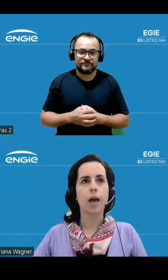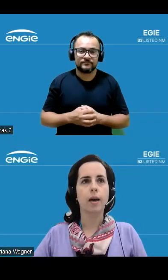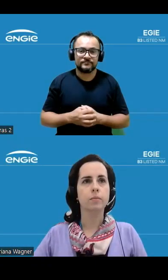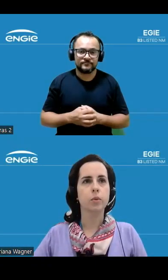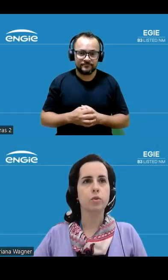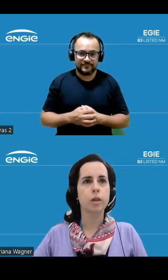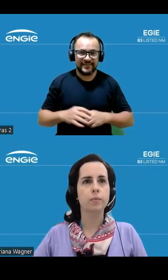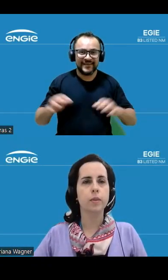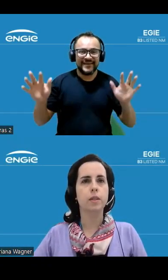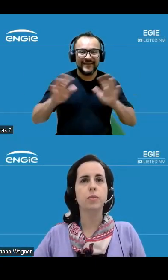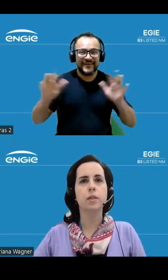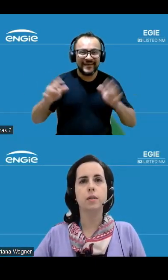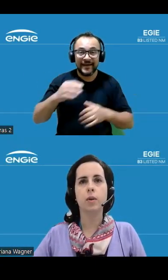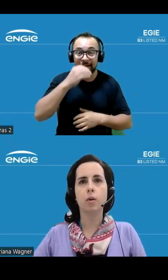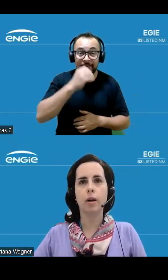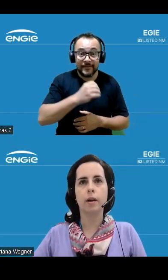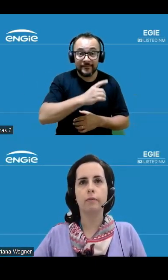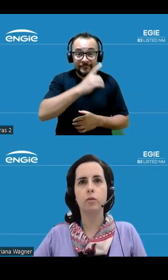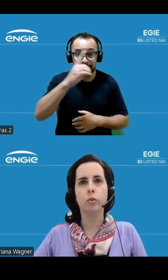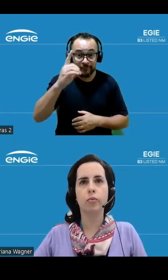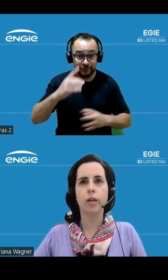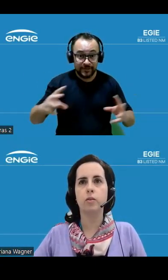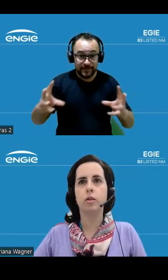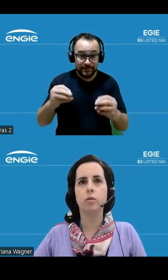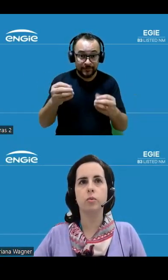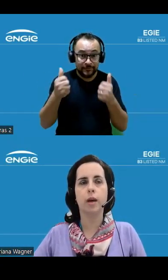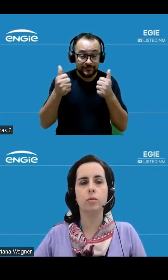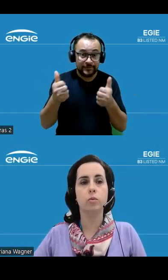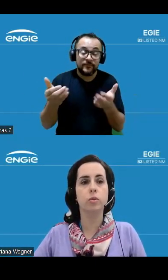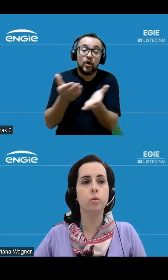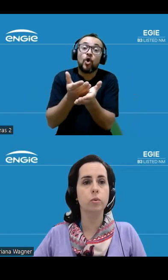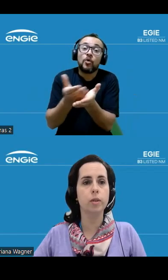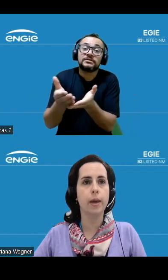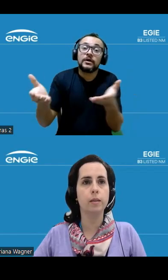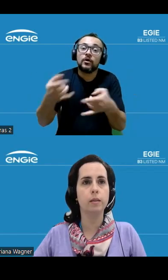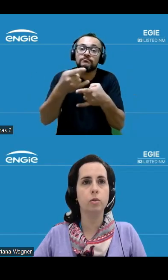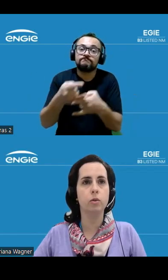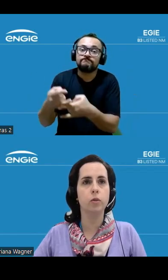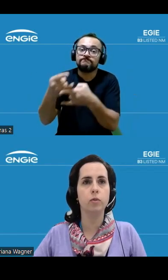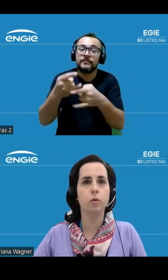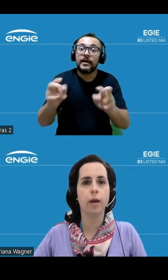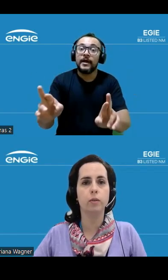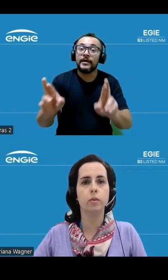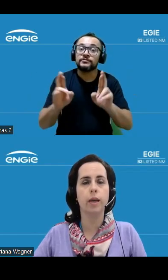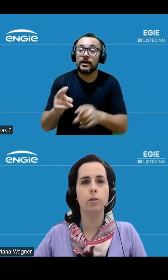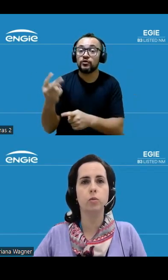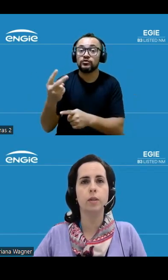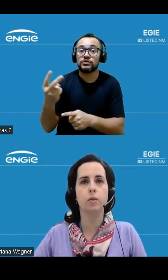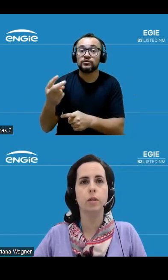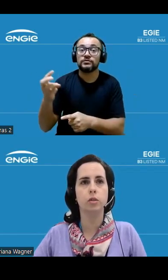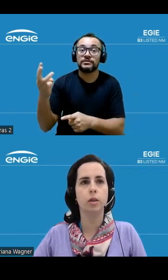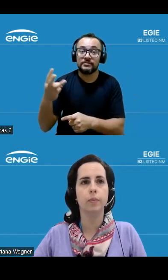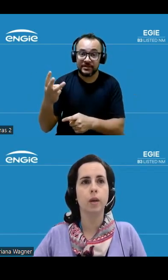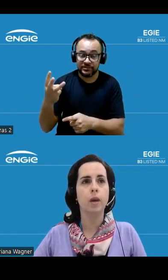Olá, bom dia. Estamos iniciando agora a videoconferência de resultados do segundo trimestre de 2024 da Engie Brasil